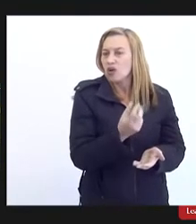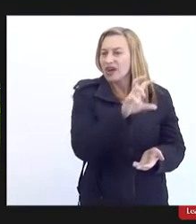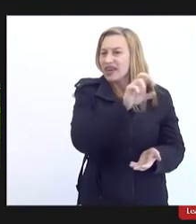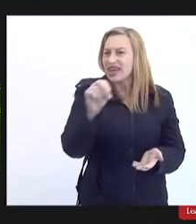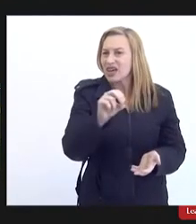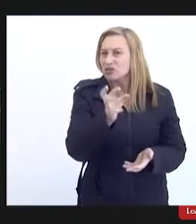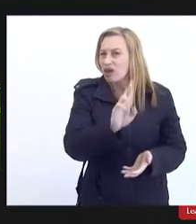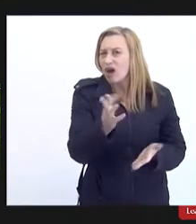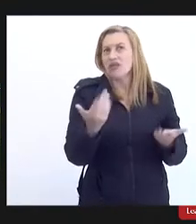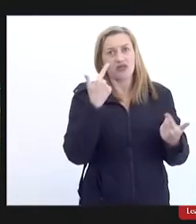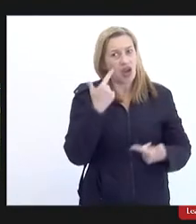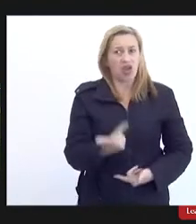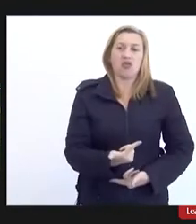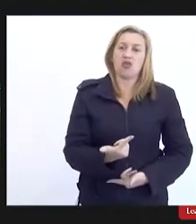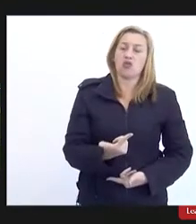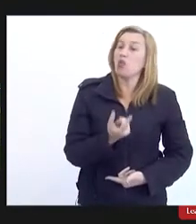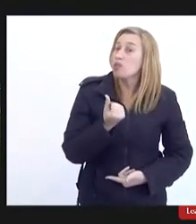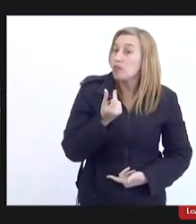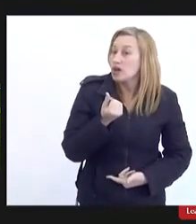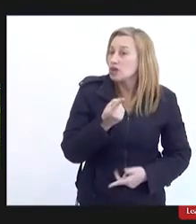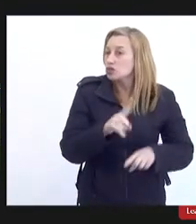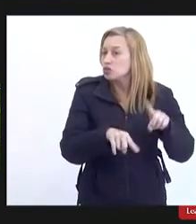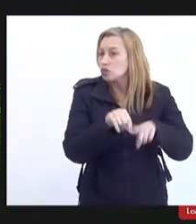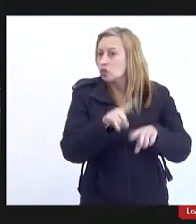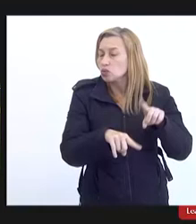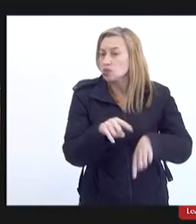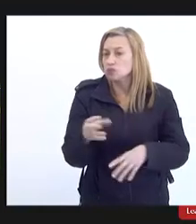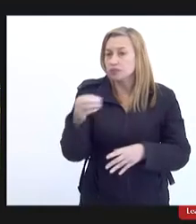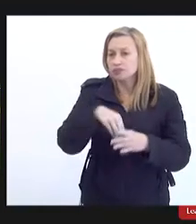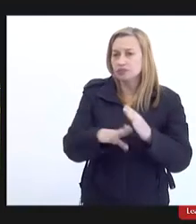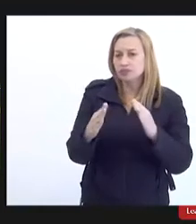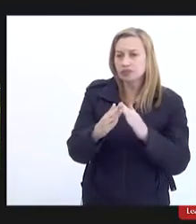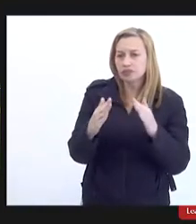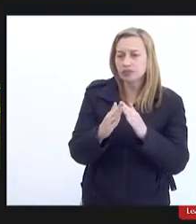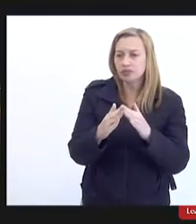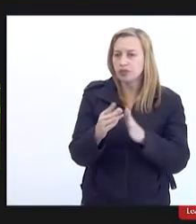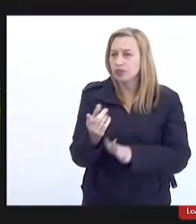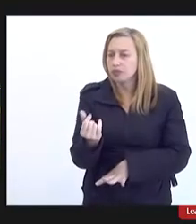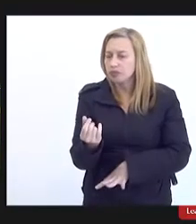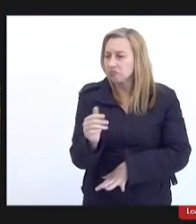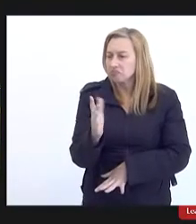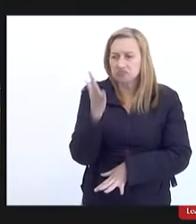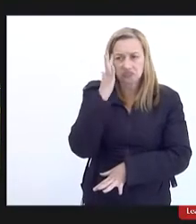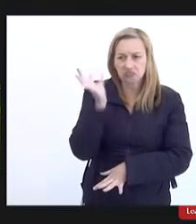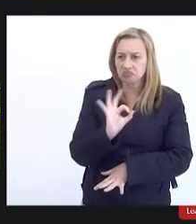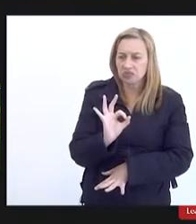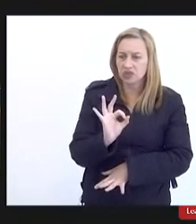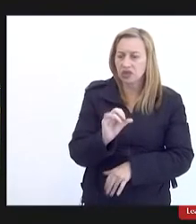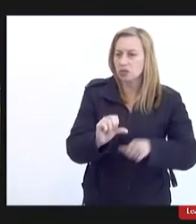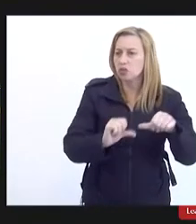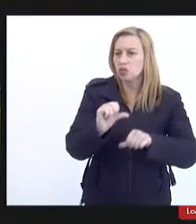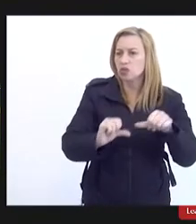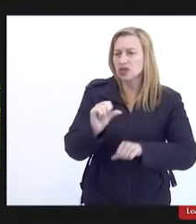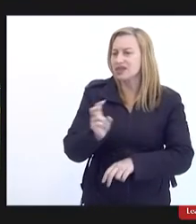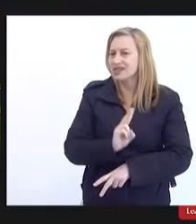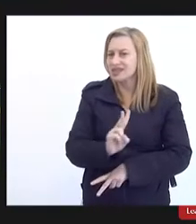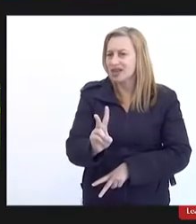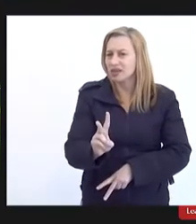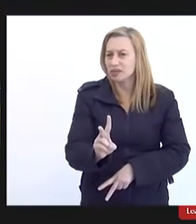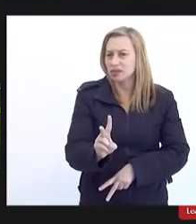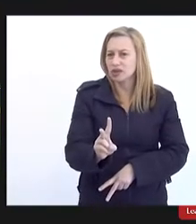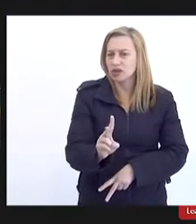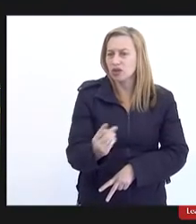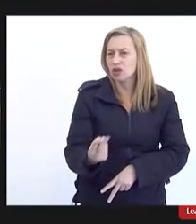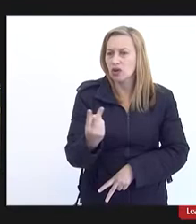então e nas residências o preço já nem sei mais toda hora muda as coisas parece que está